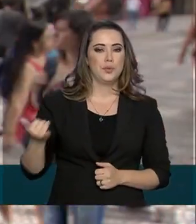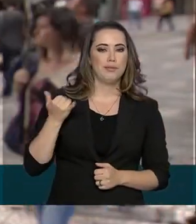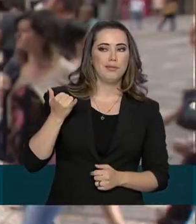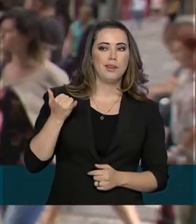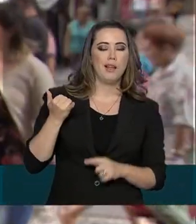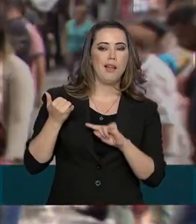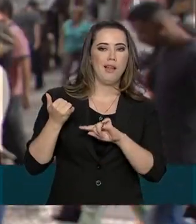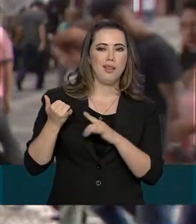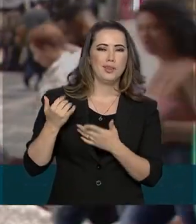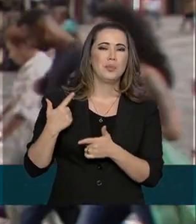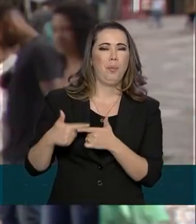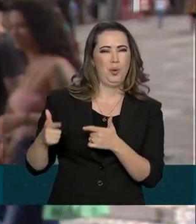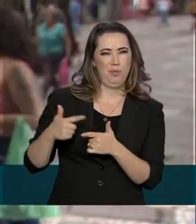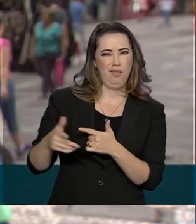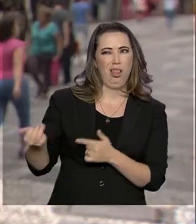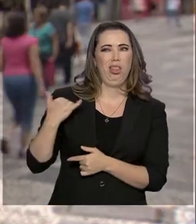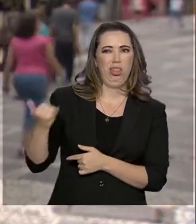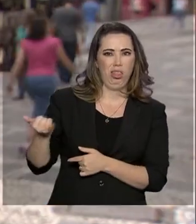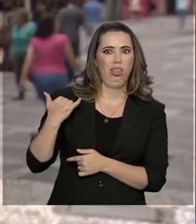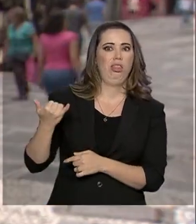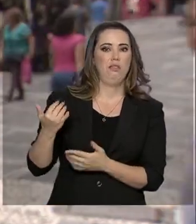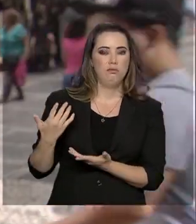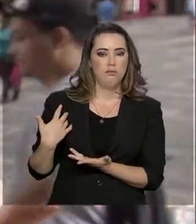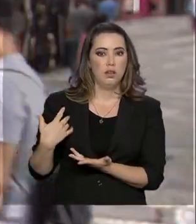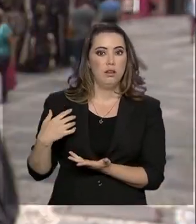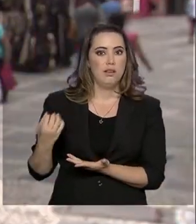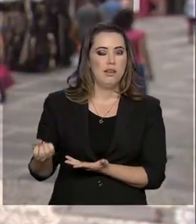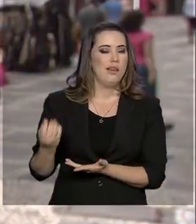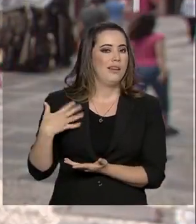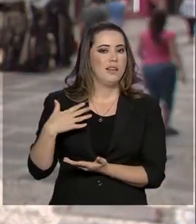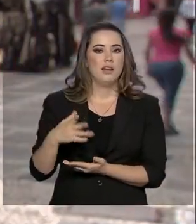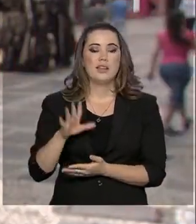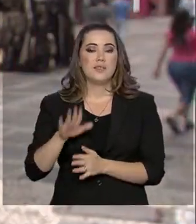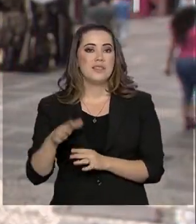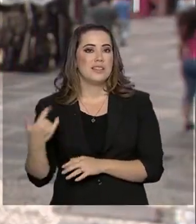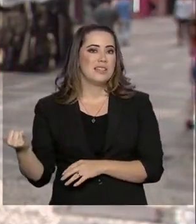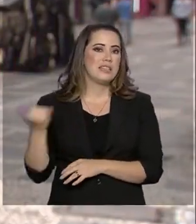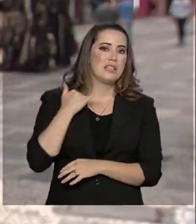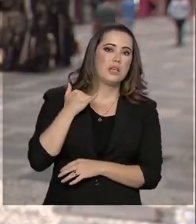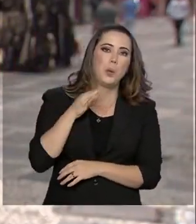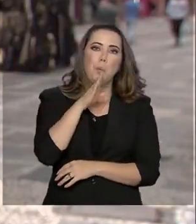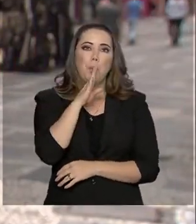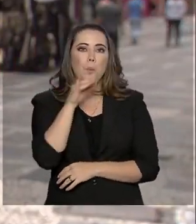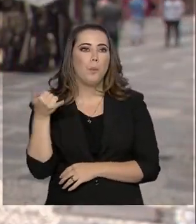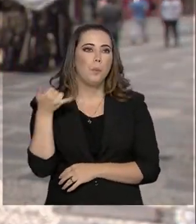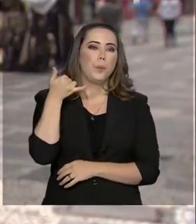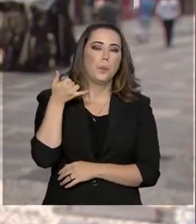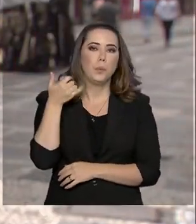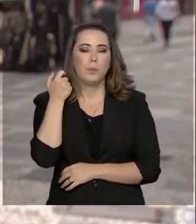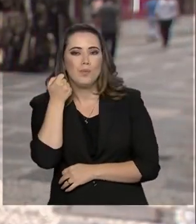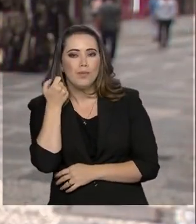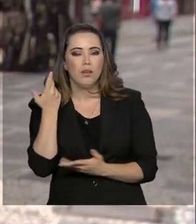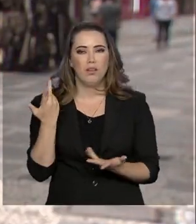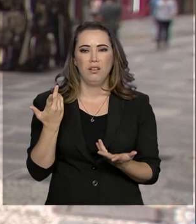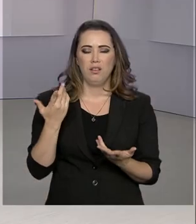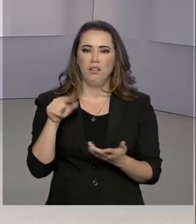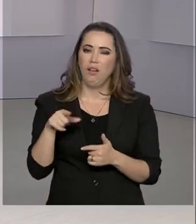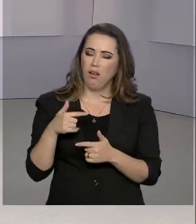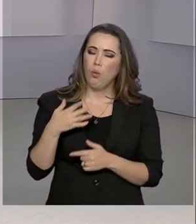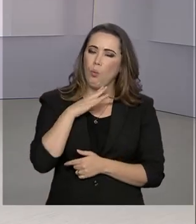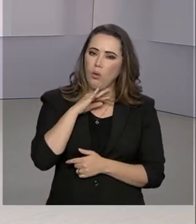entendendo que incomoda. Aí, muitas vezes, eles chamam e não falam nada, aí ficam ligando e não falam nada. Isso daí é um incômodo.